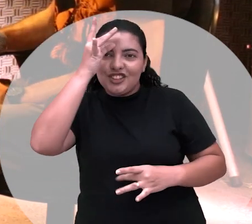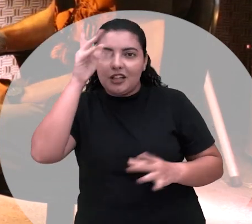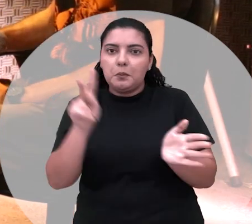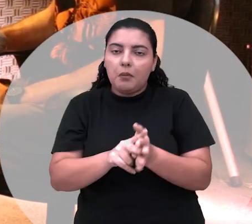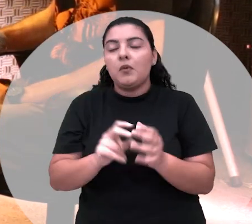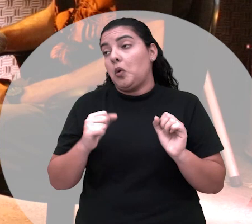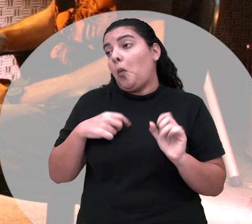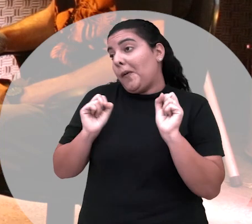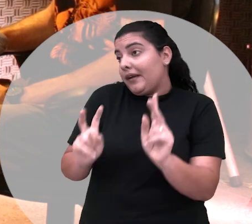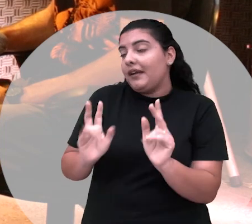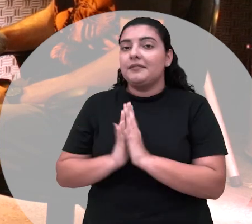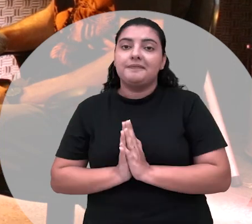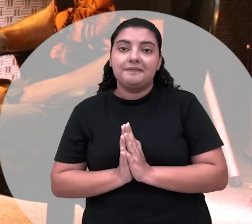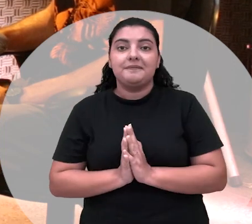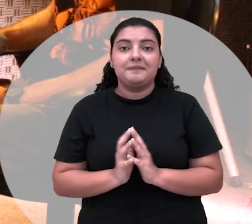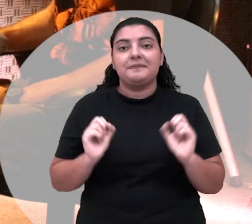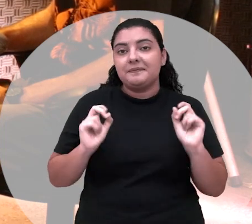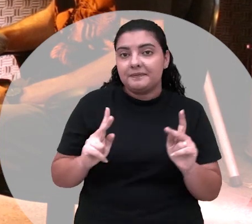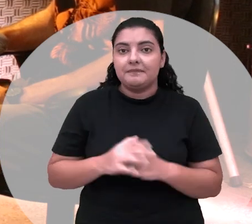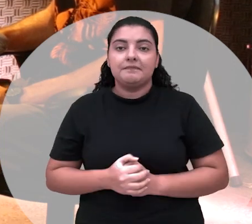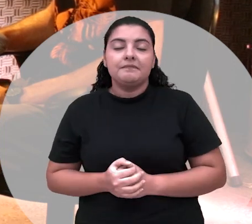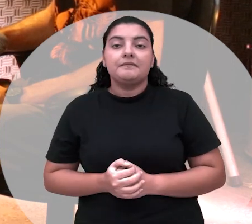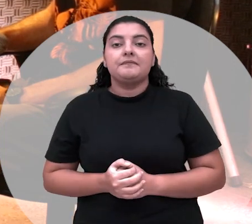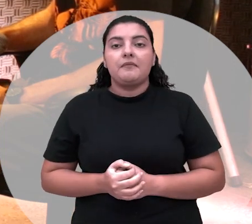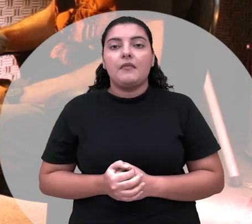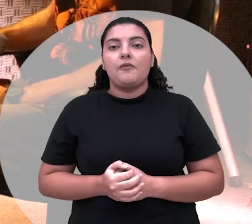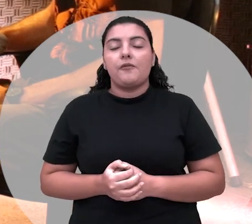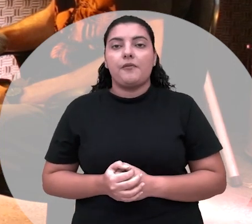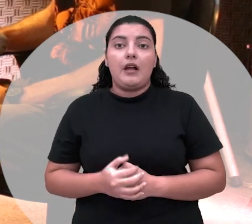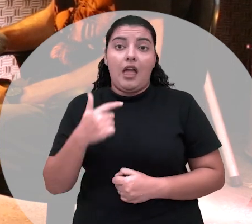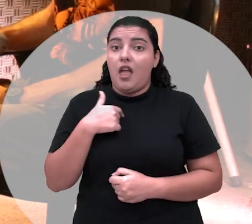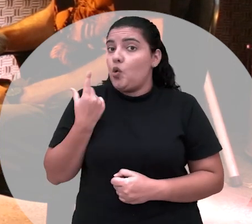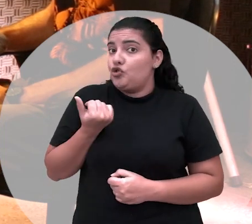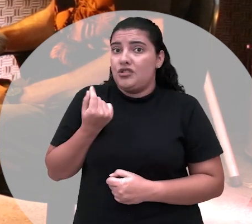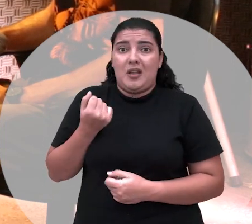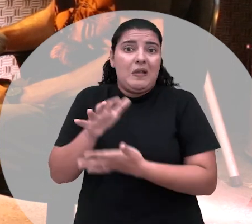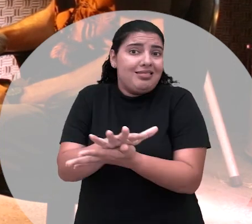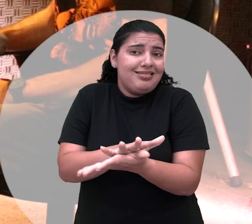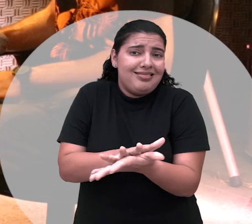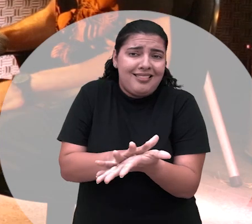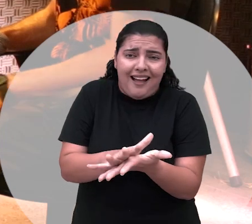tá. Tá bom. Vocês tão dizendo, né? Eu não tenho um centavo.